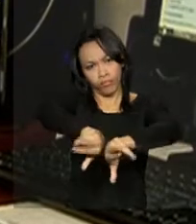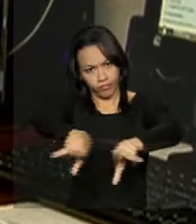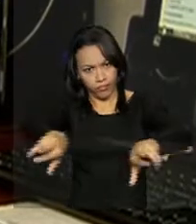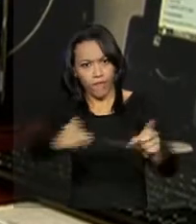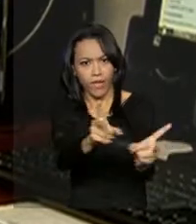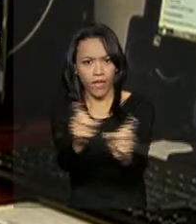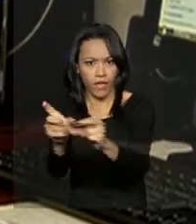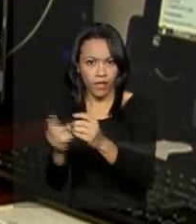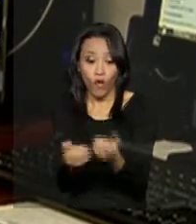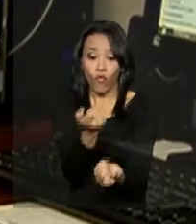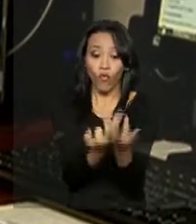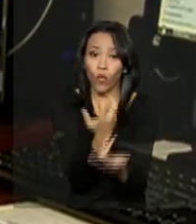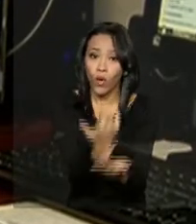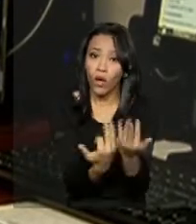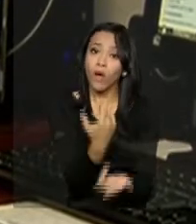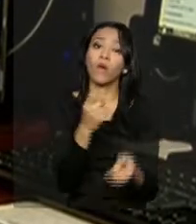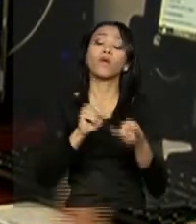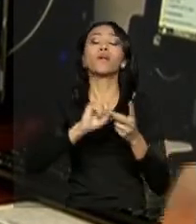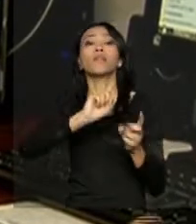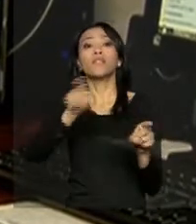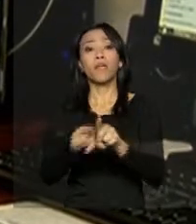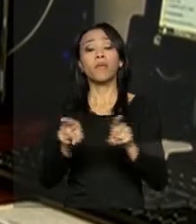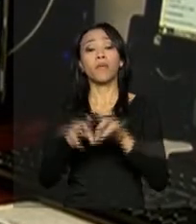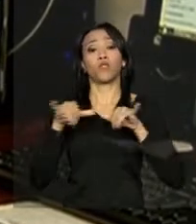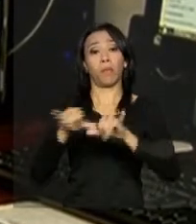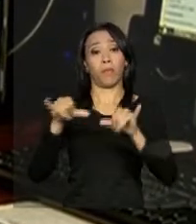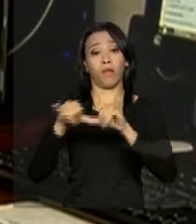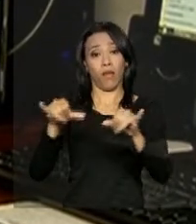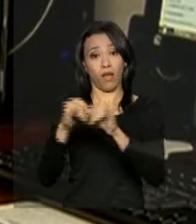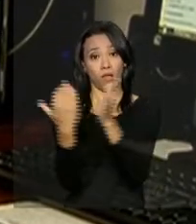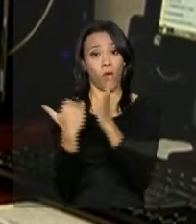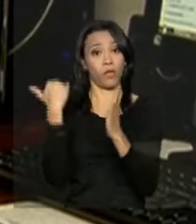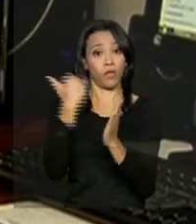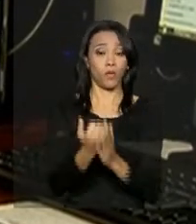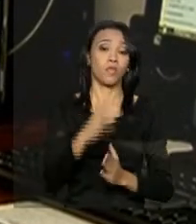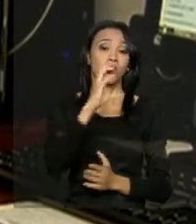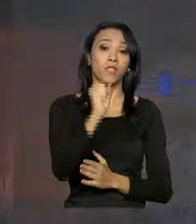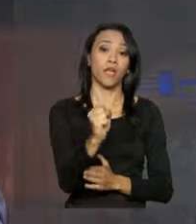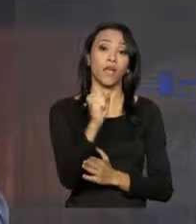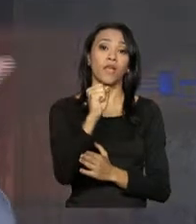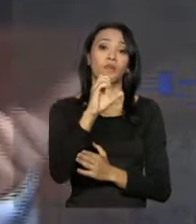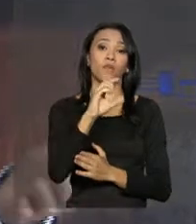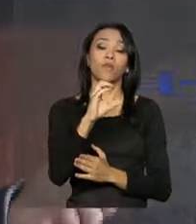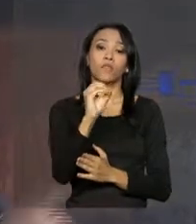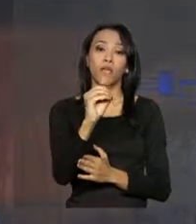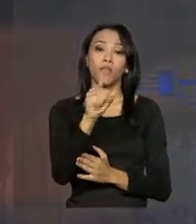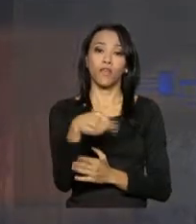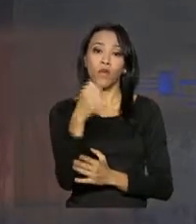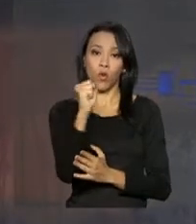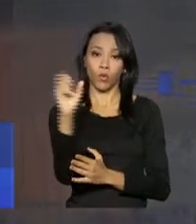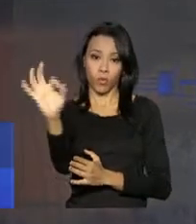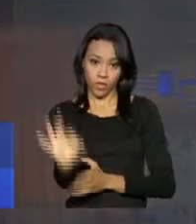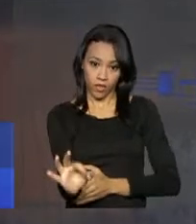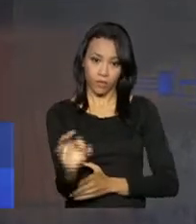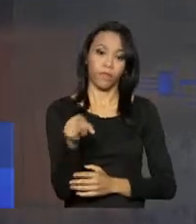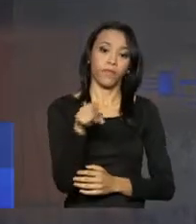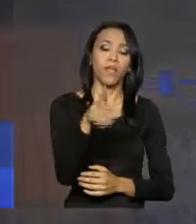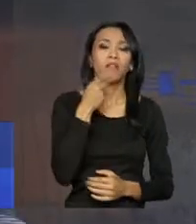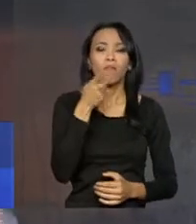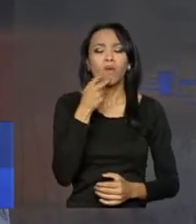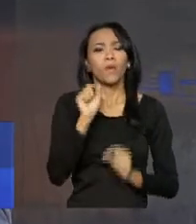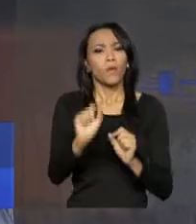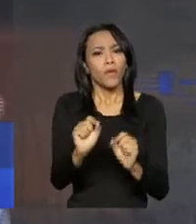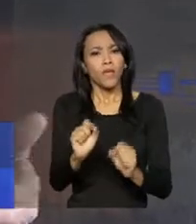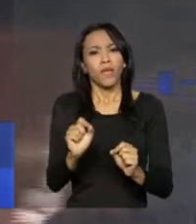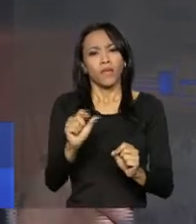e hipermercados e supermercados com crescimento de 0,8%. Considerando o comércio varejista ampliado, que